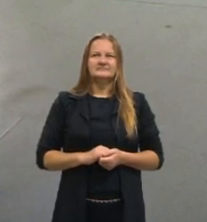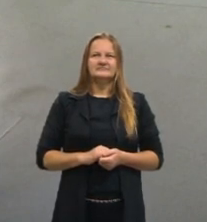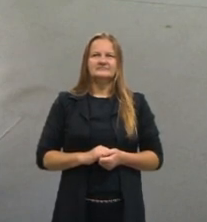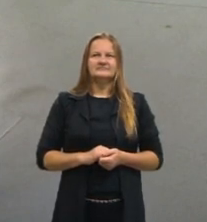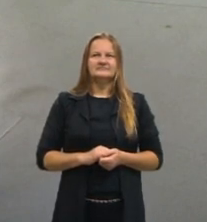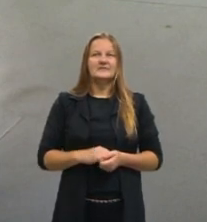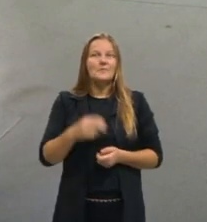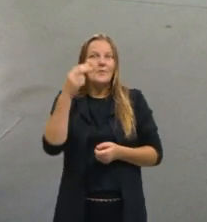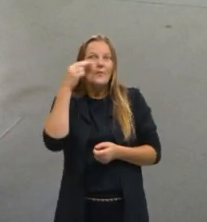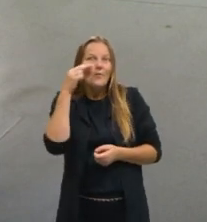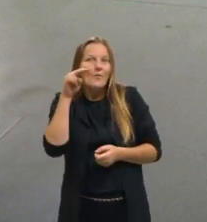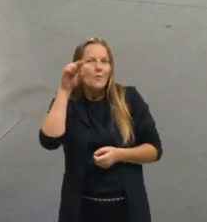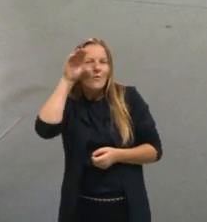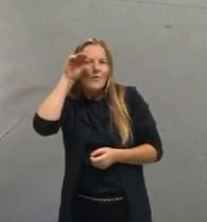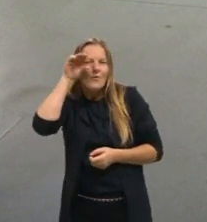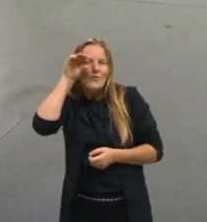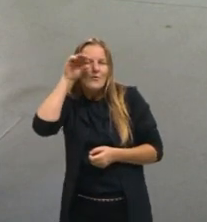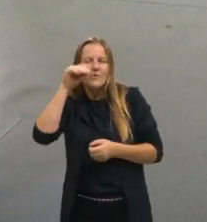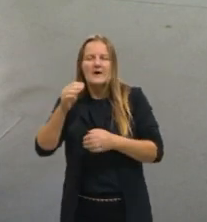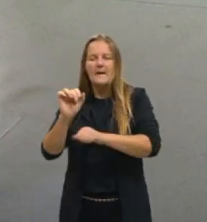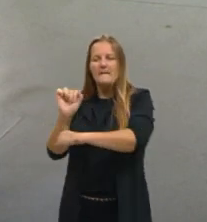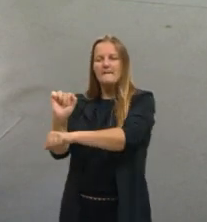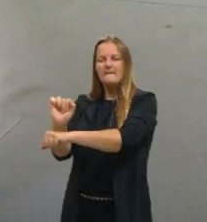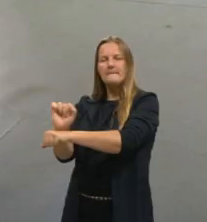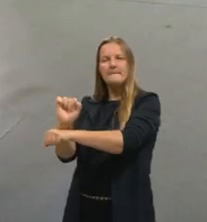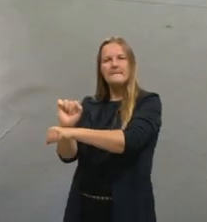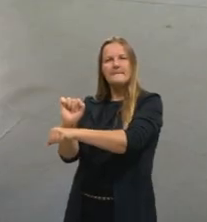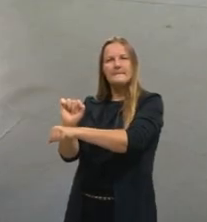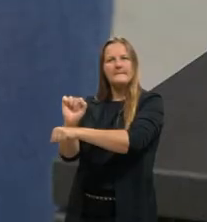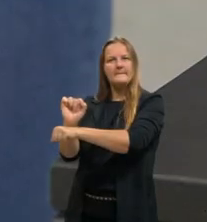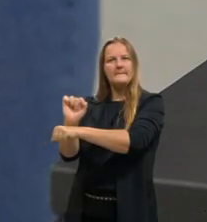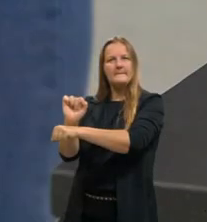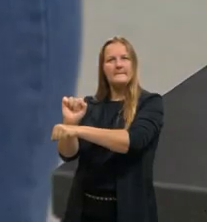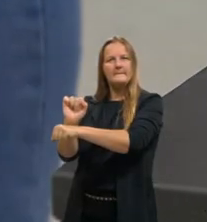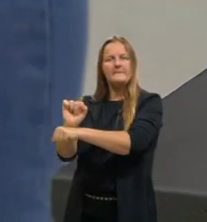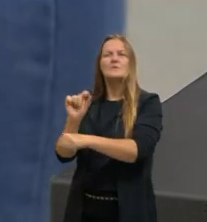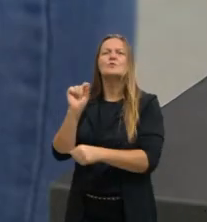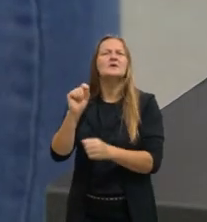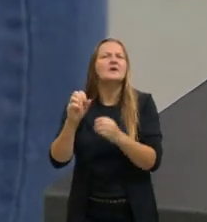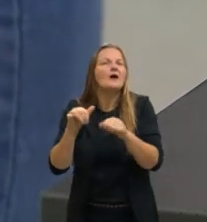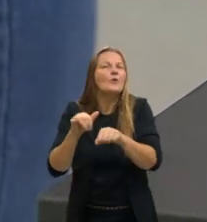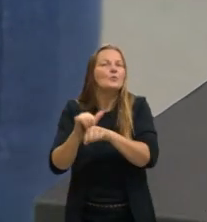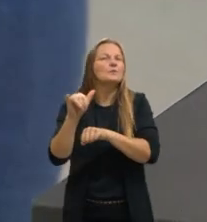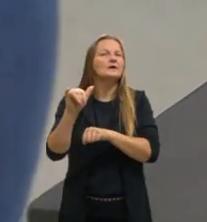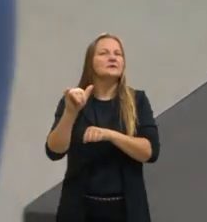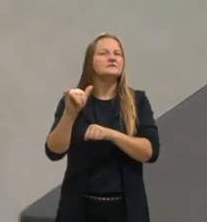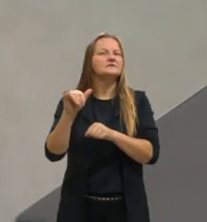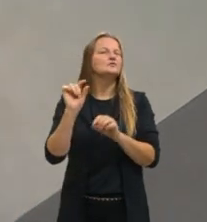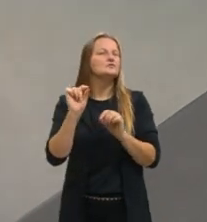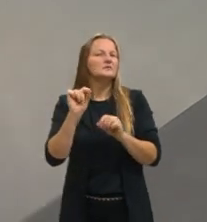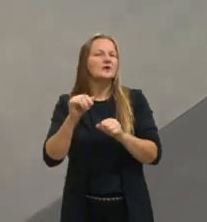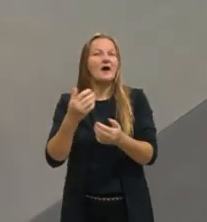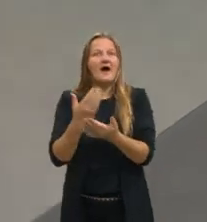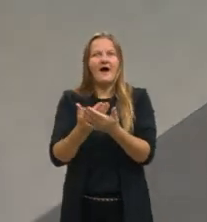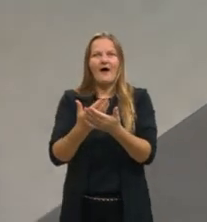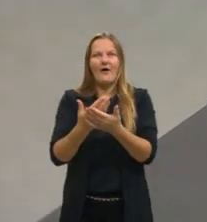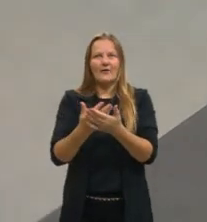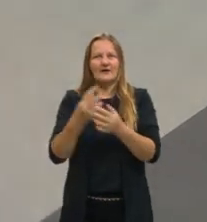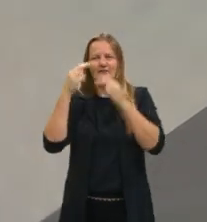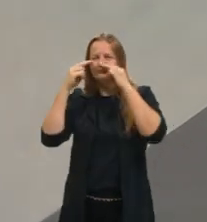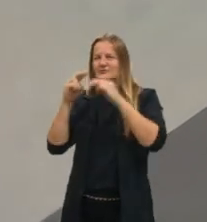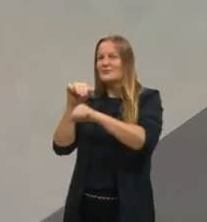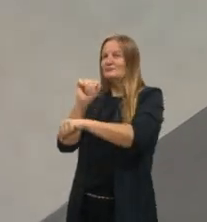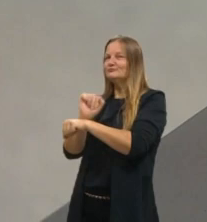E vamos deixar em repouso para ver o que ocorre durante a nossa aula. Vamos